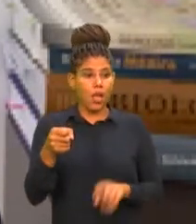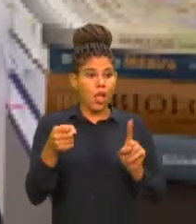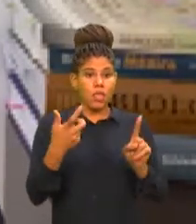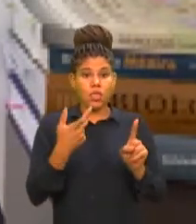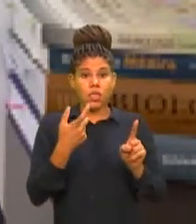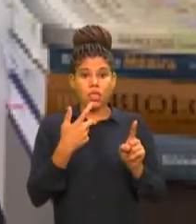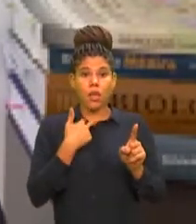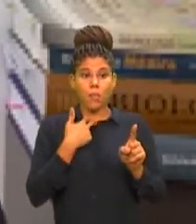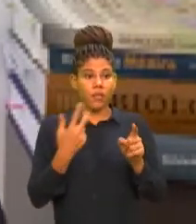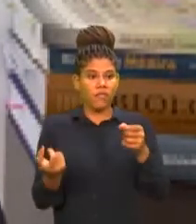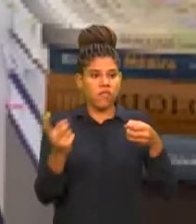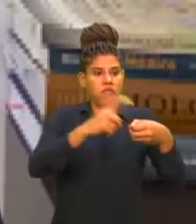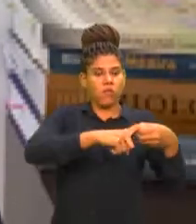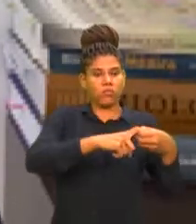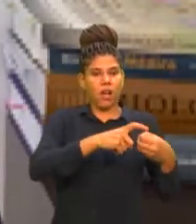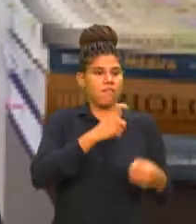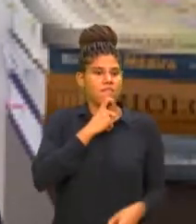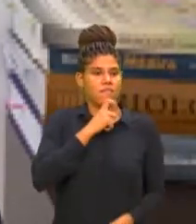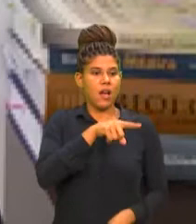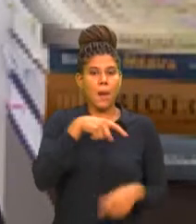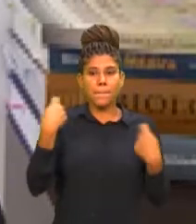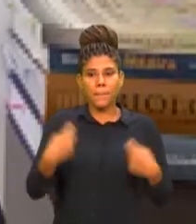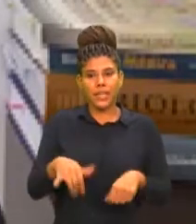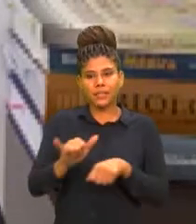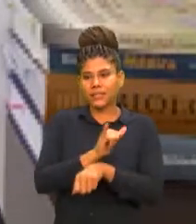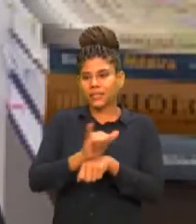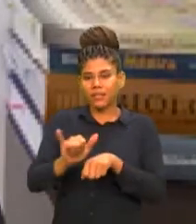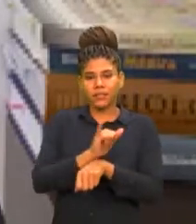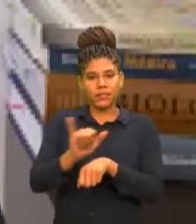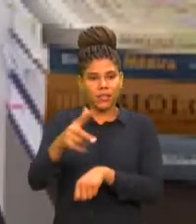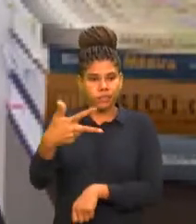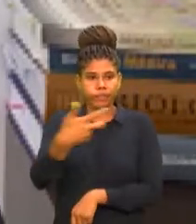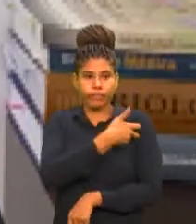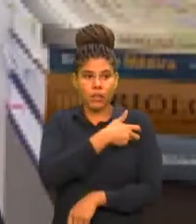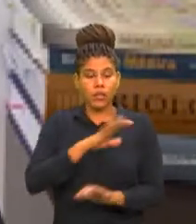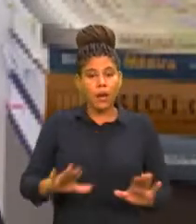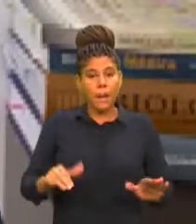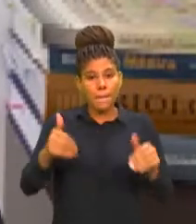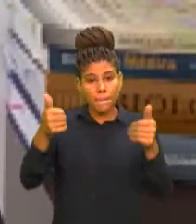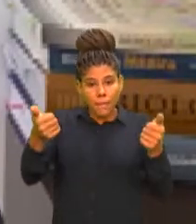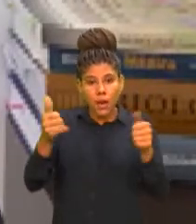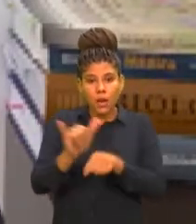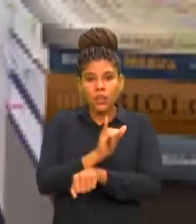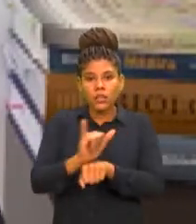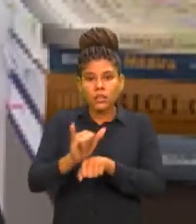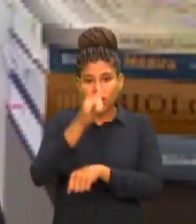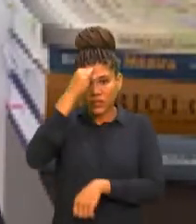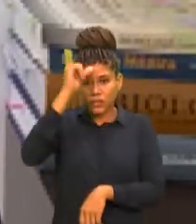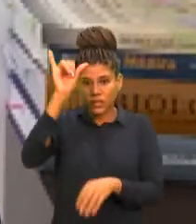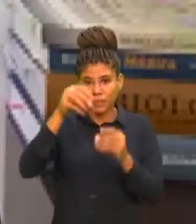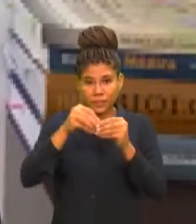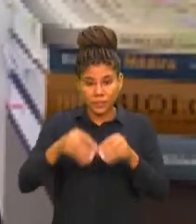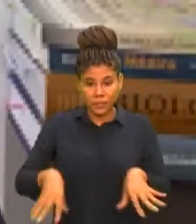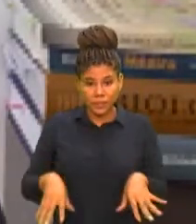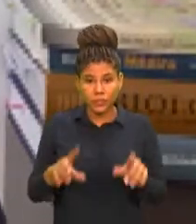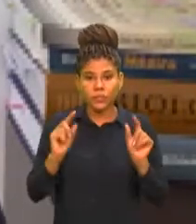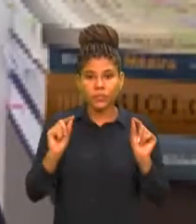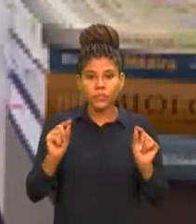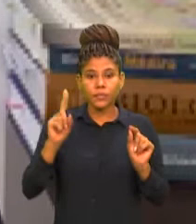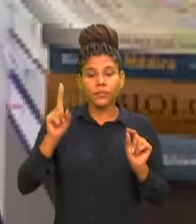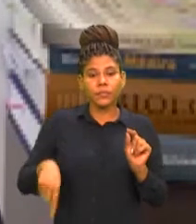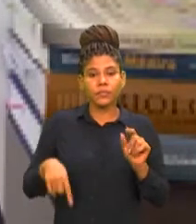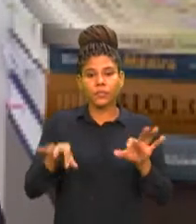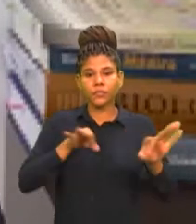aplicada. Então, a melhor forma de fazer essa dispensação sem prejuízo de vacina é organizar